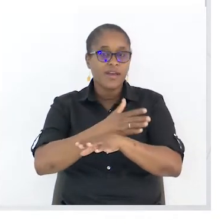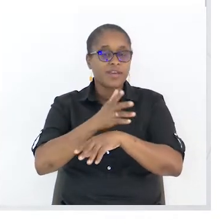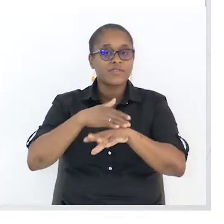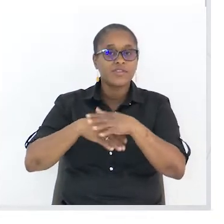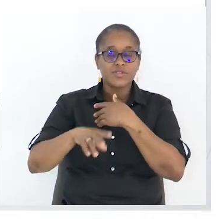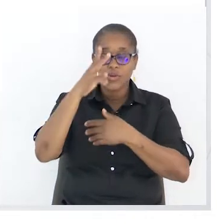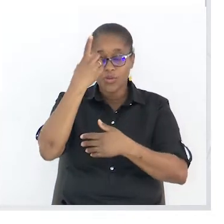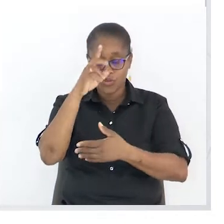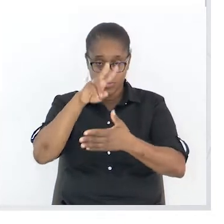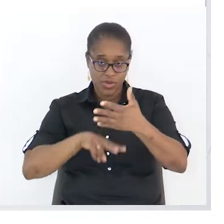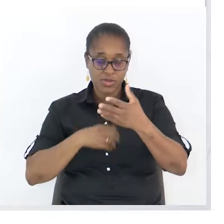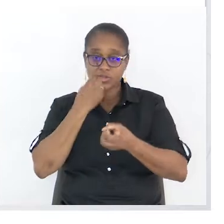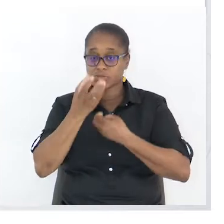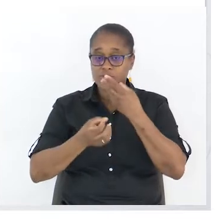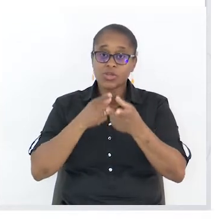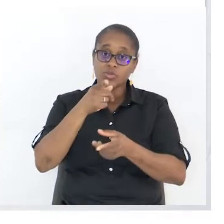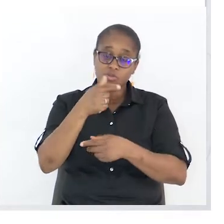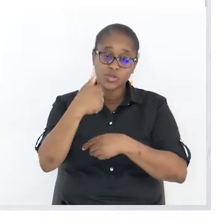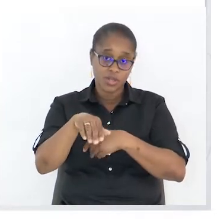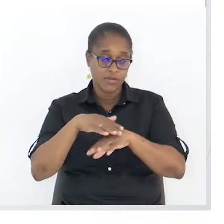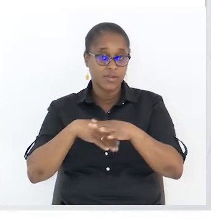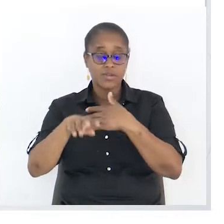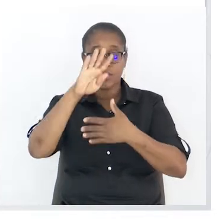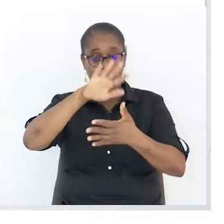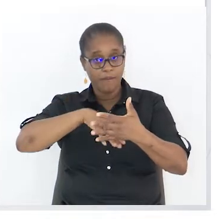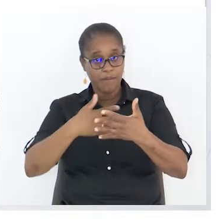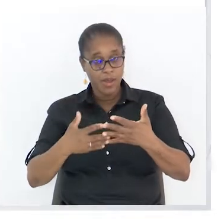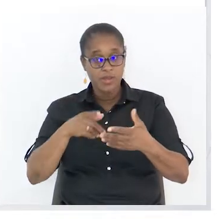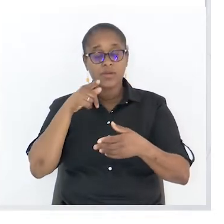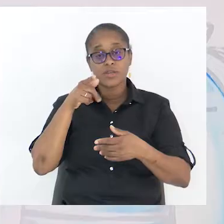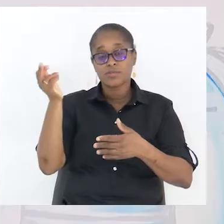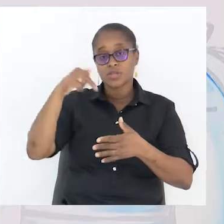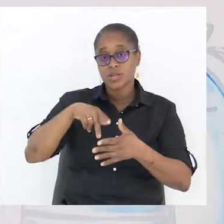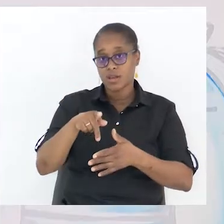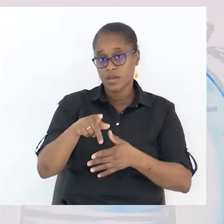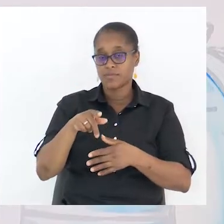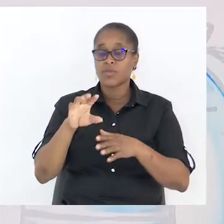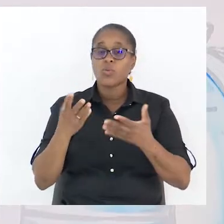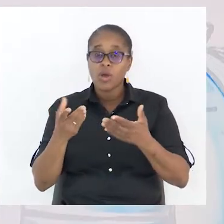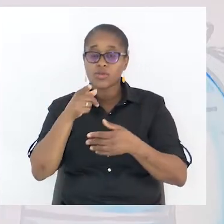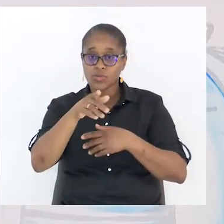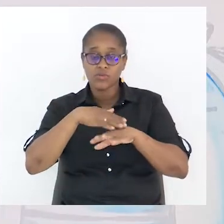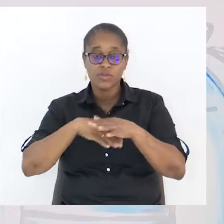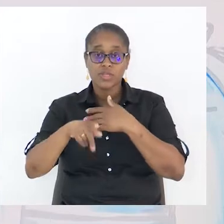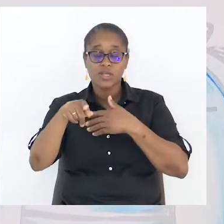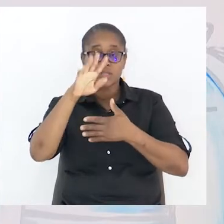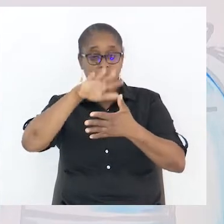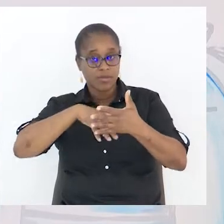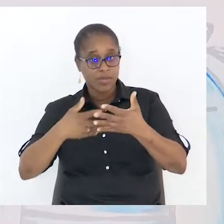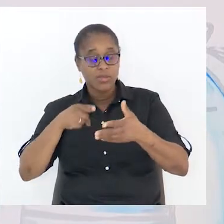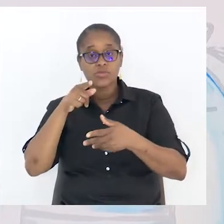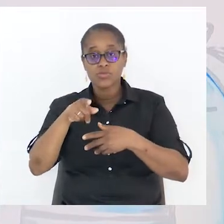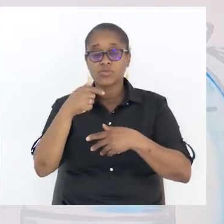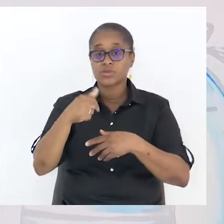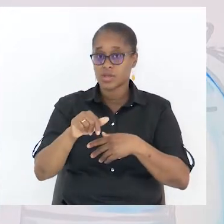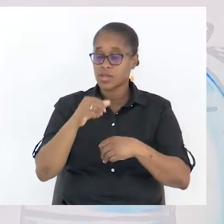chegares. E, ao fazer esse plano, tu tens que trabalhar aquilo que é a primeira parte, a introdução, o